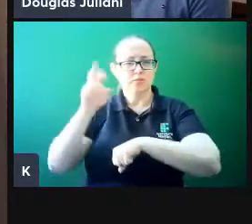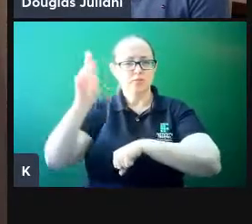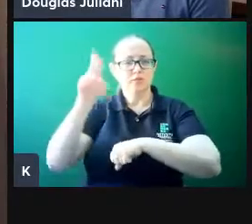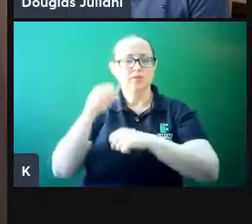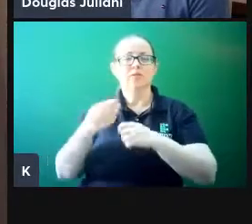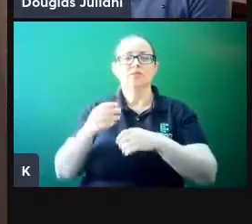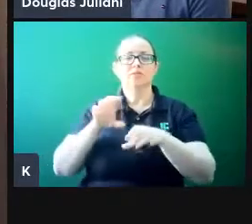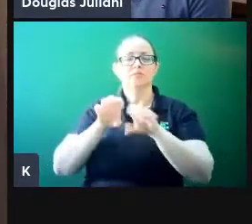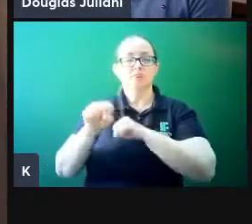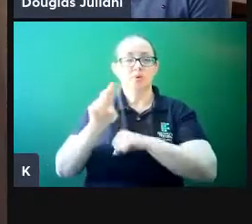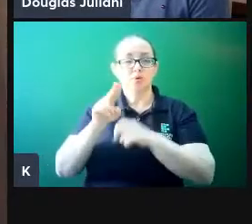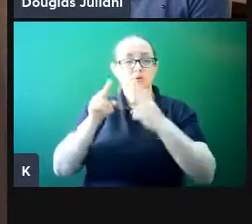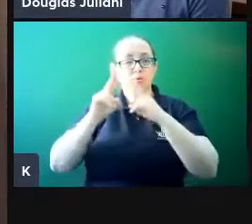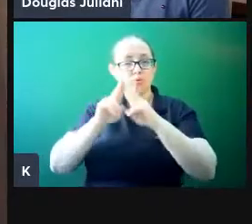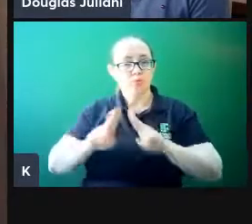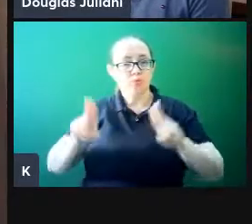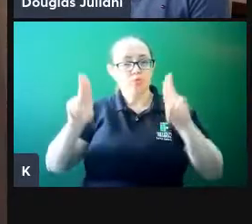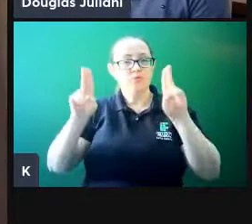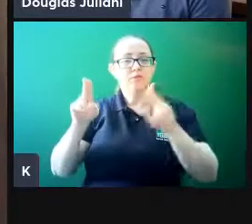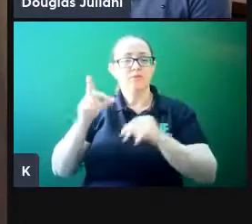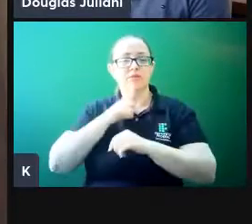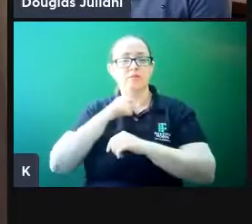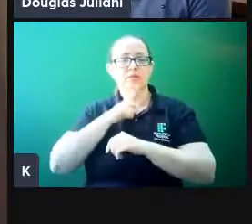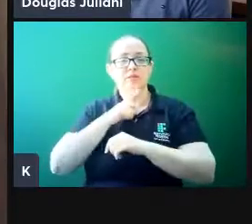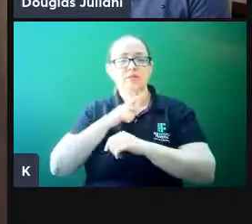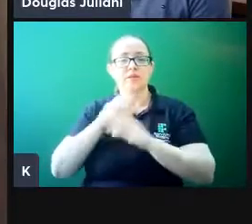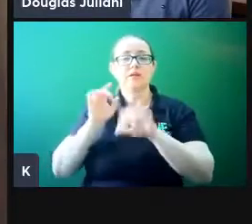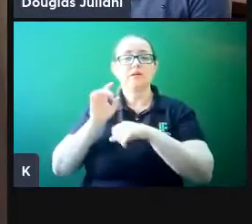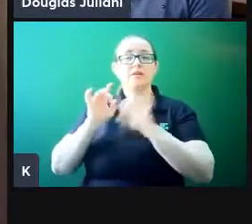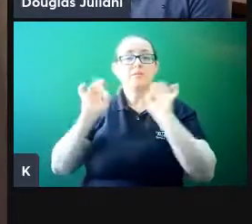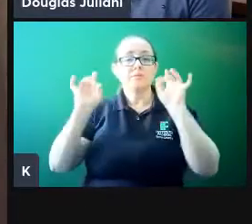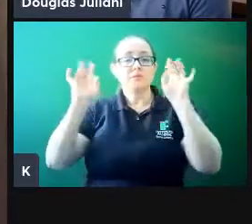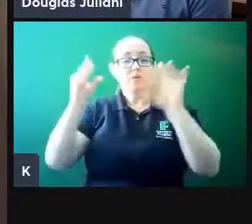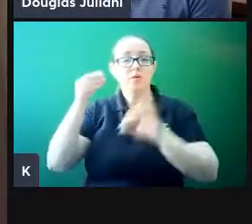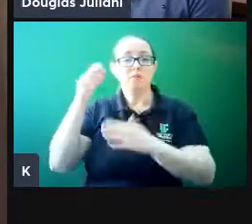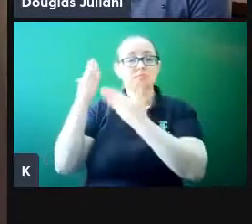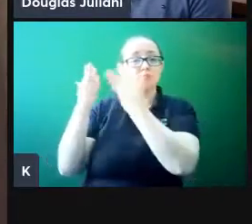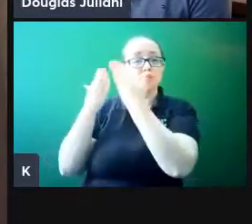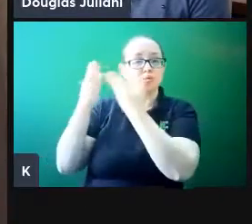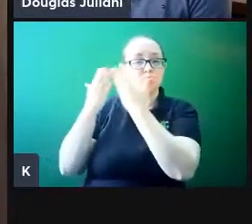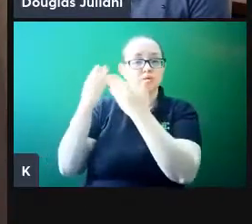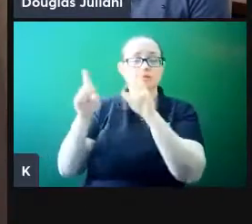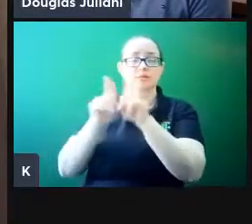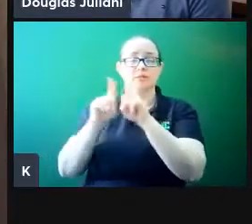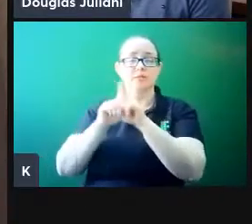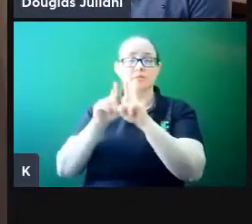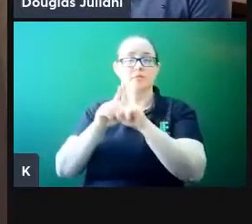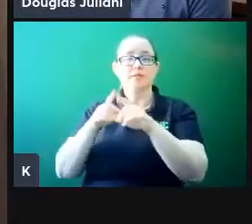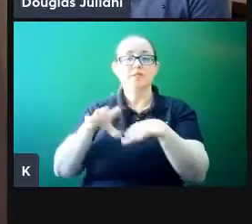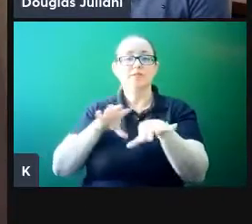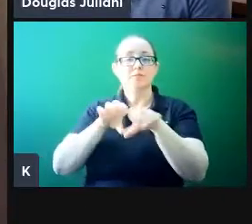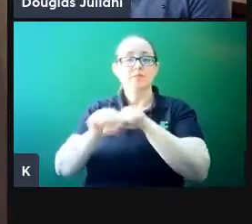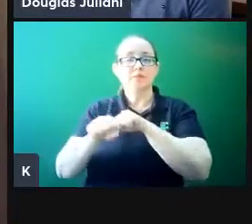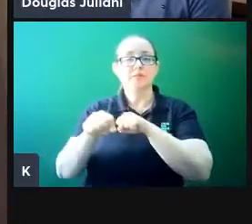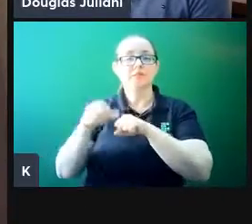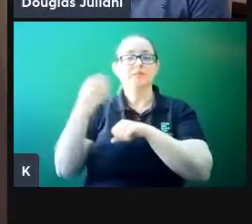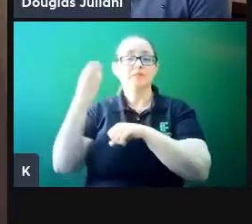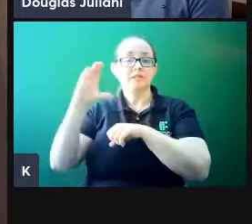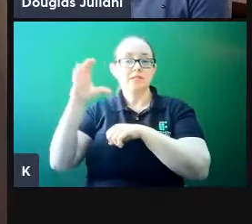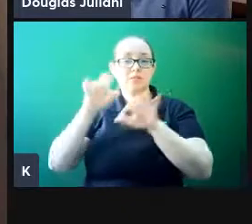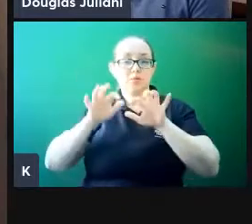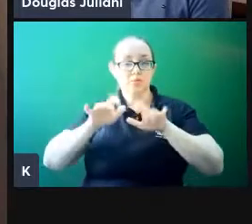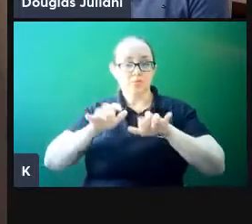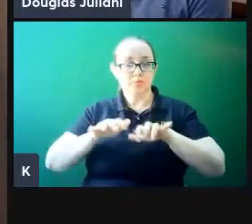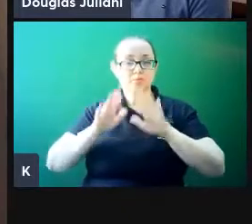Universidade Federal de Santa Catarina, especialização em psicologia e é graduado em ciências da computação. Atua oito anos como